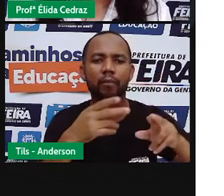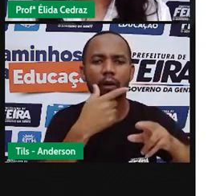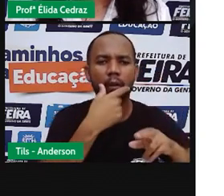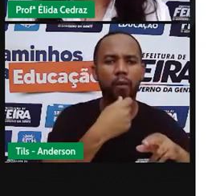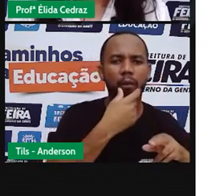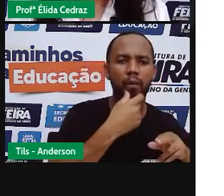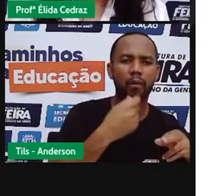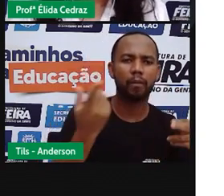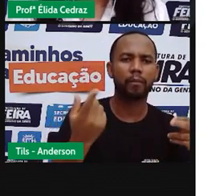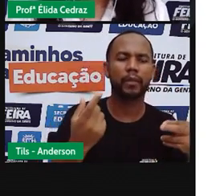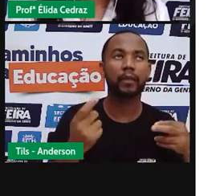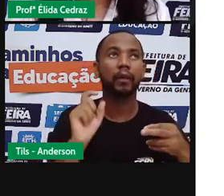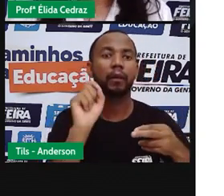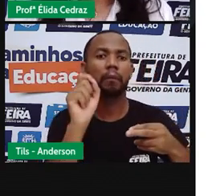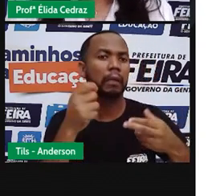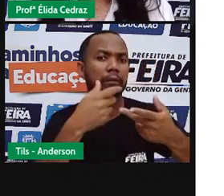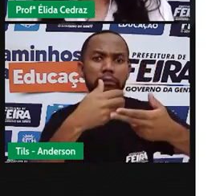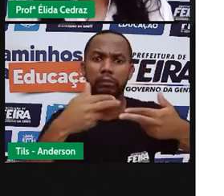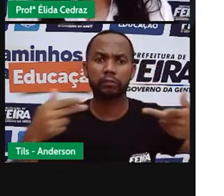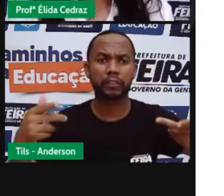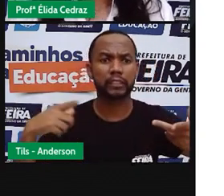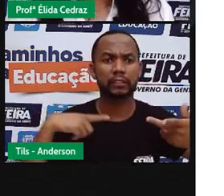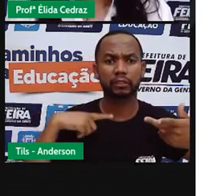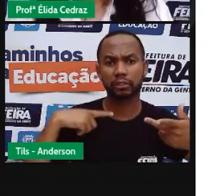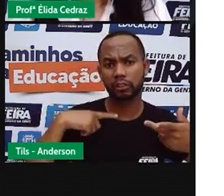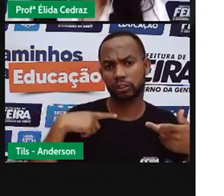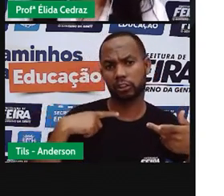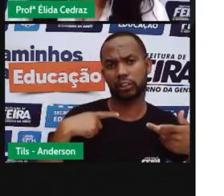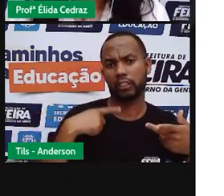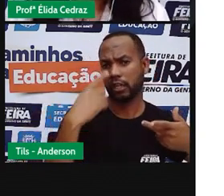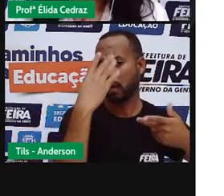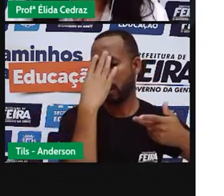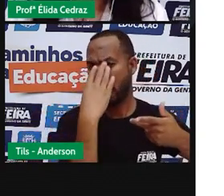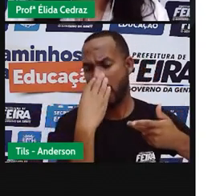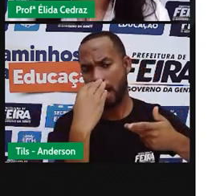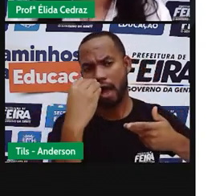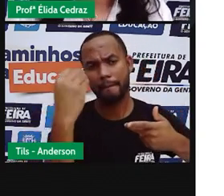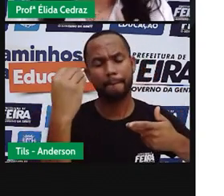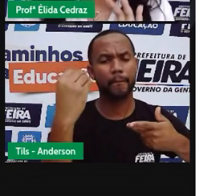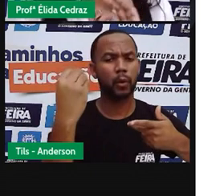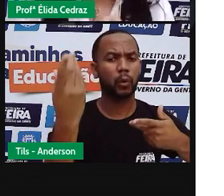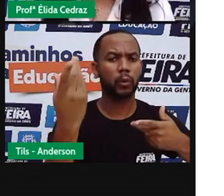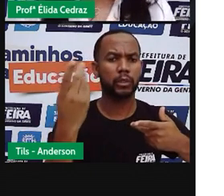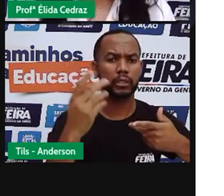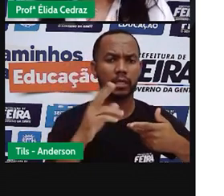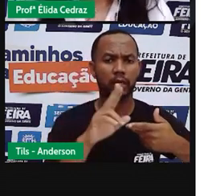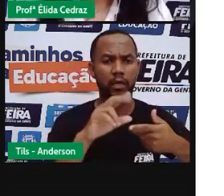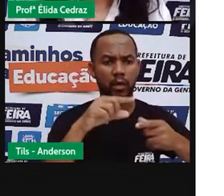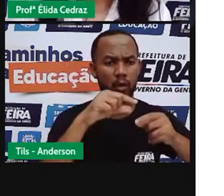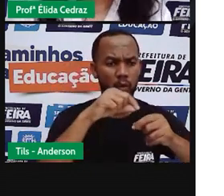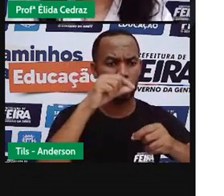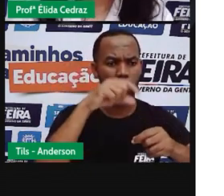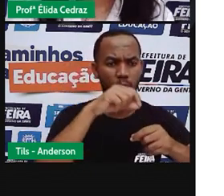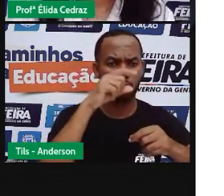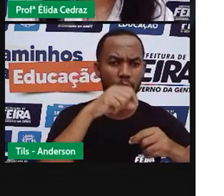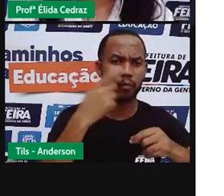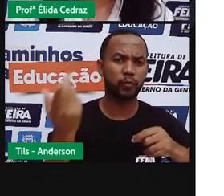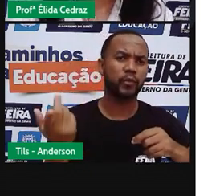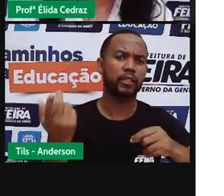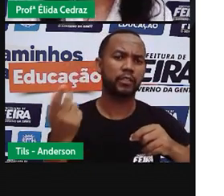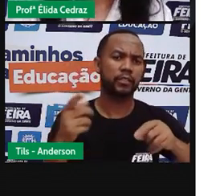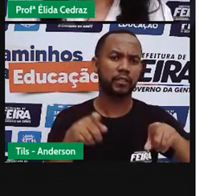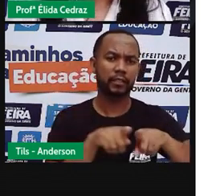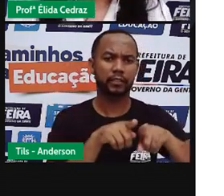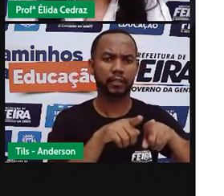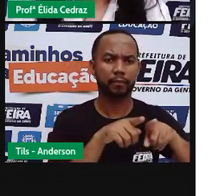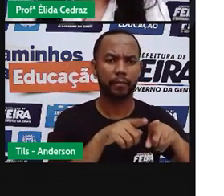principais pábulas de Exopo, você conhece. Se você não conhece, você vai conhecer agora. raposa